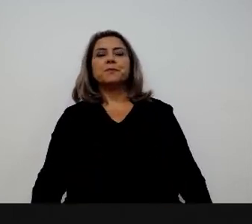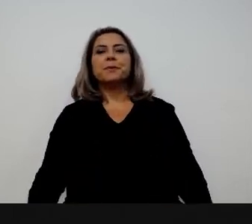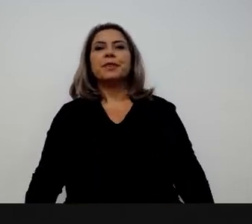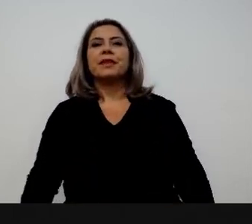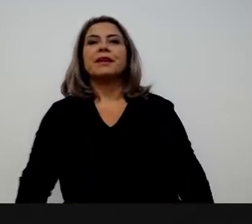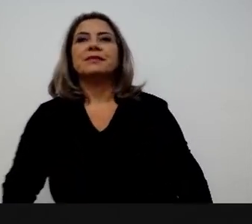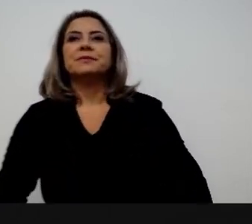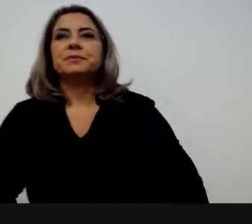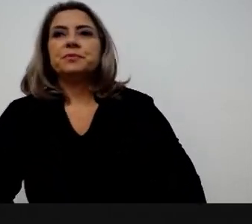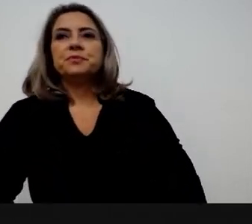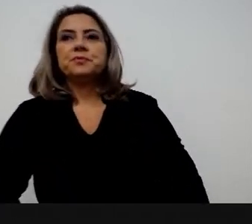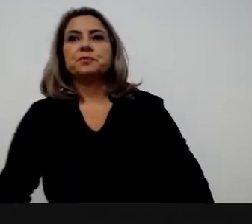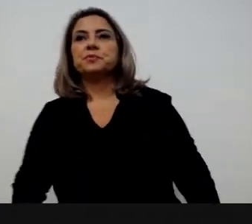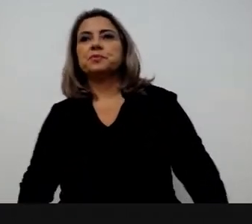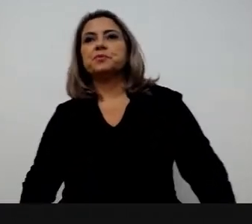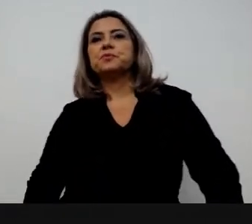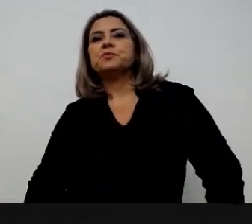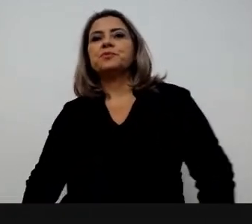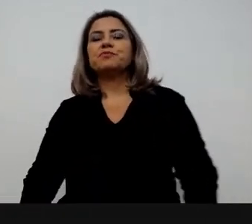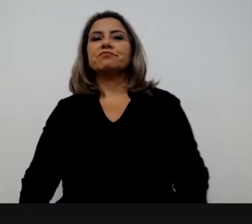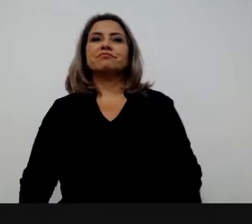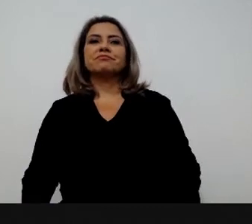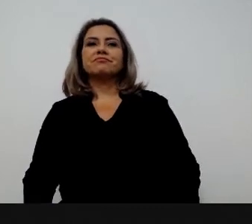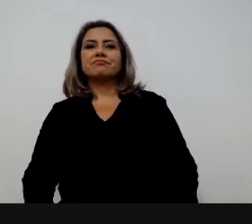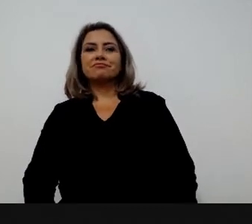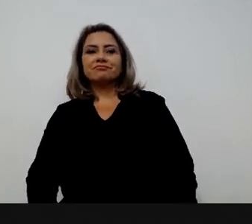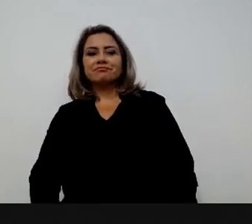Vou ver aqui como é que eu estou de tempo.